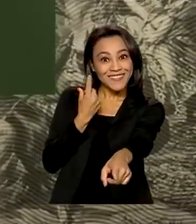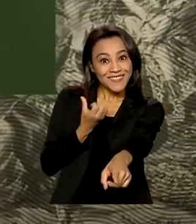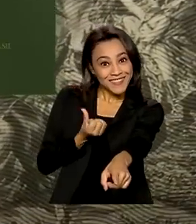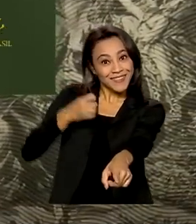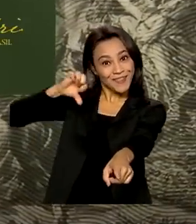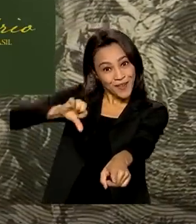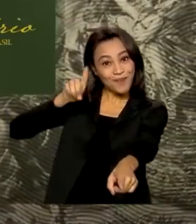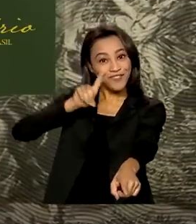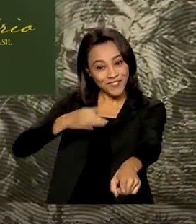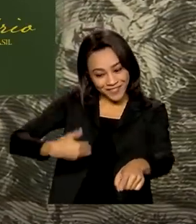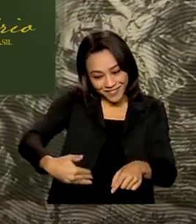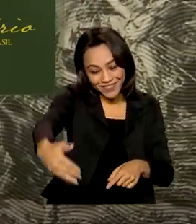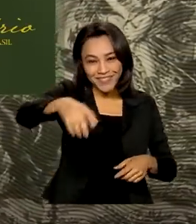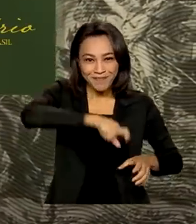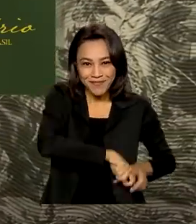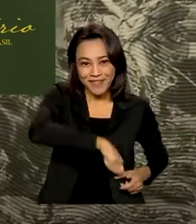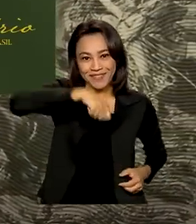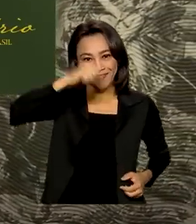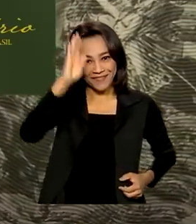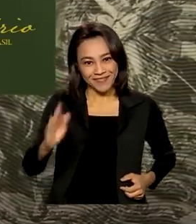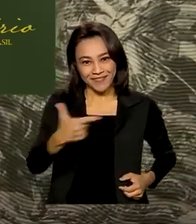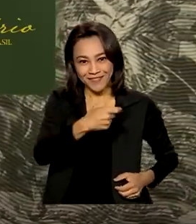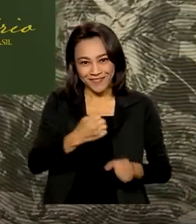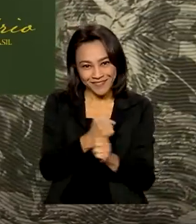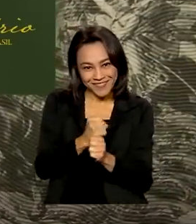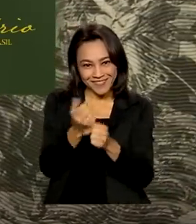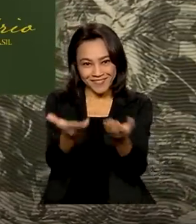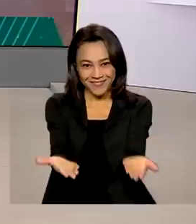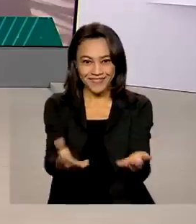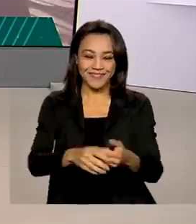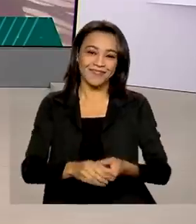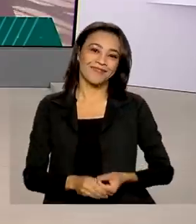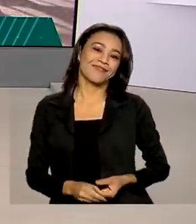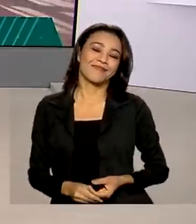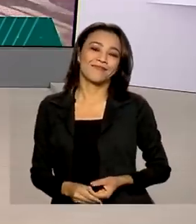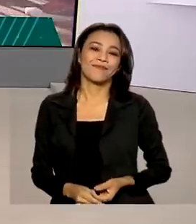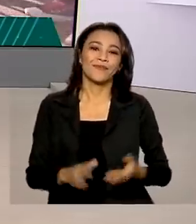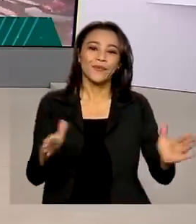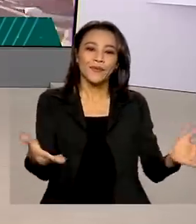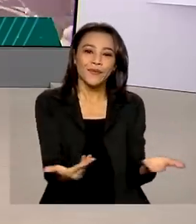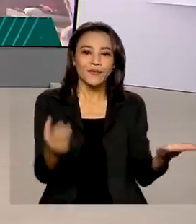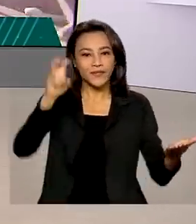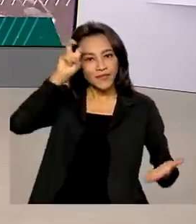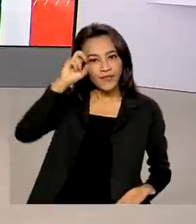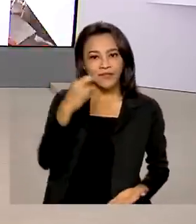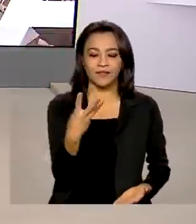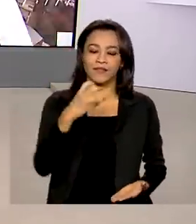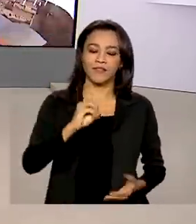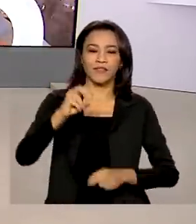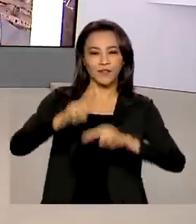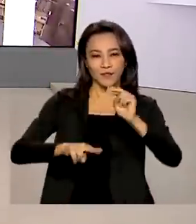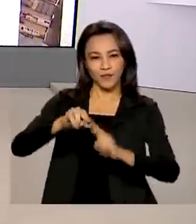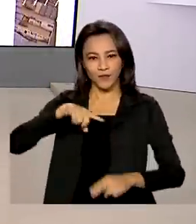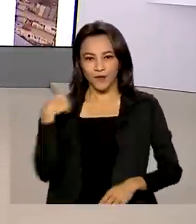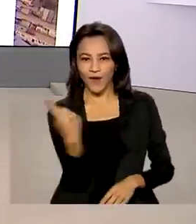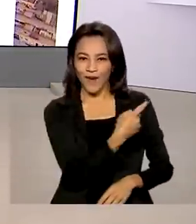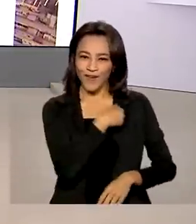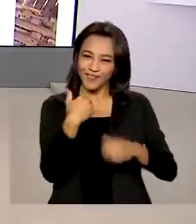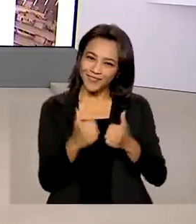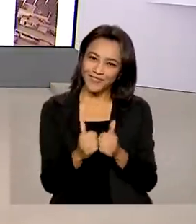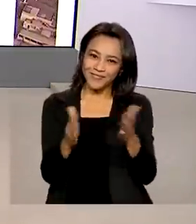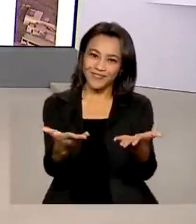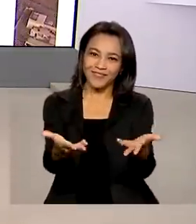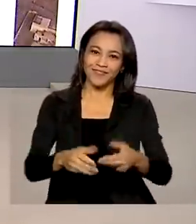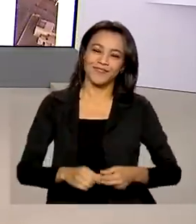para o bicentenário da independência do Brasil. Brasil. Quinta-feira, 30 de junho, Brasil em Dia já